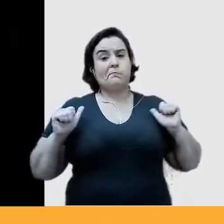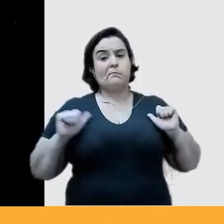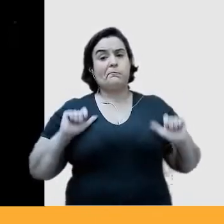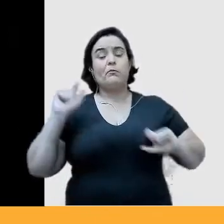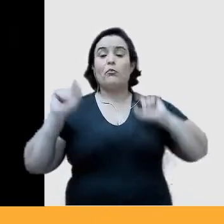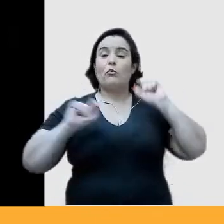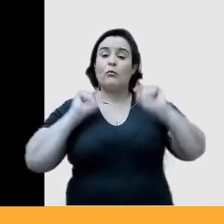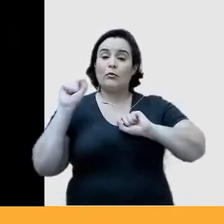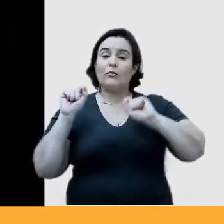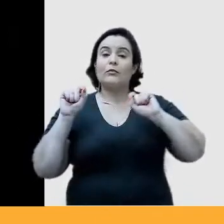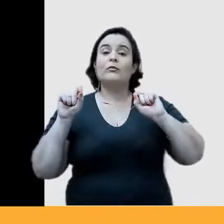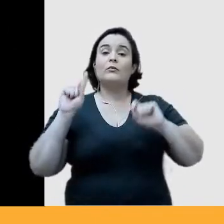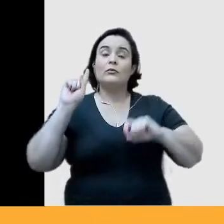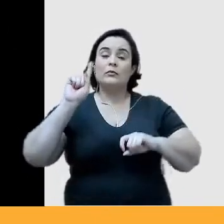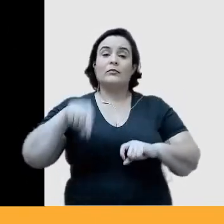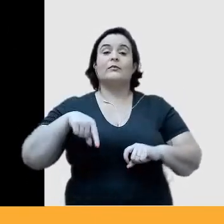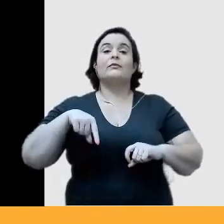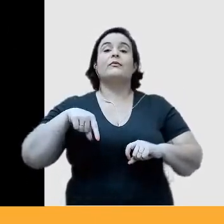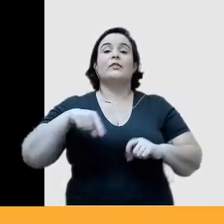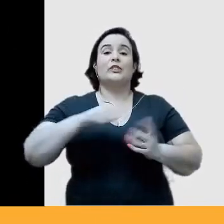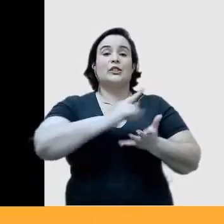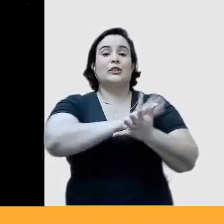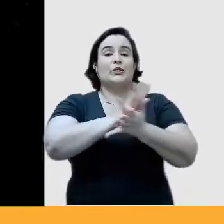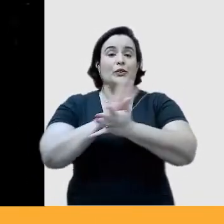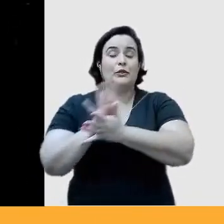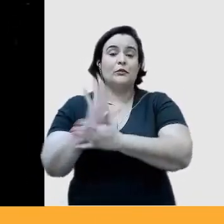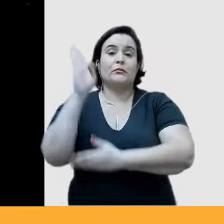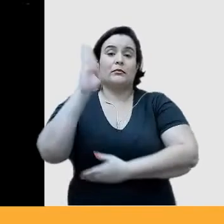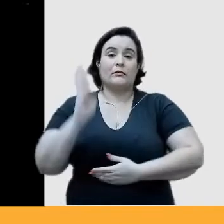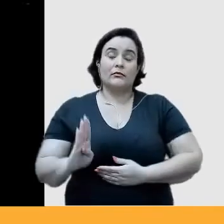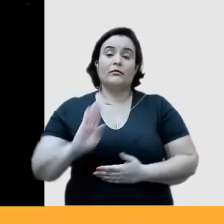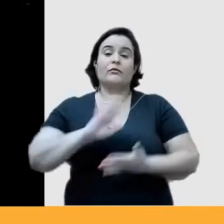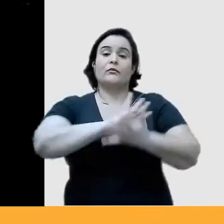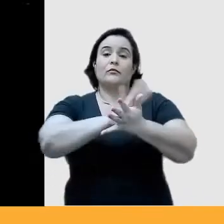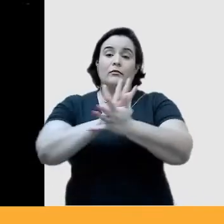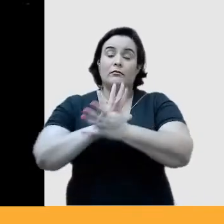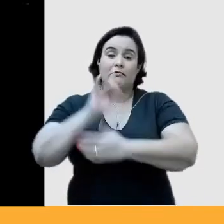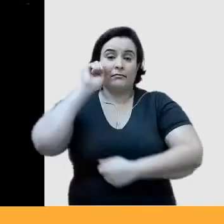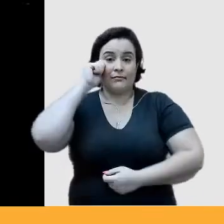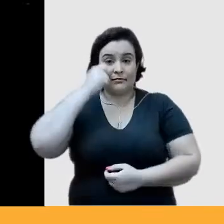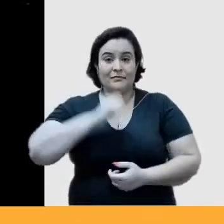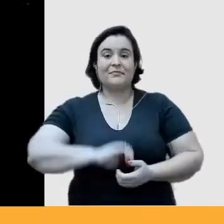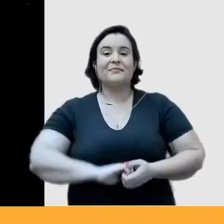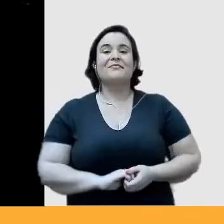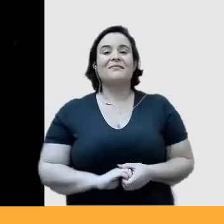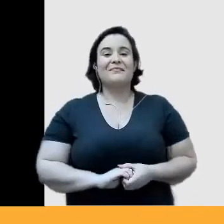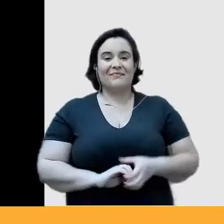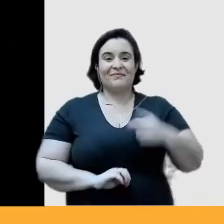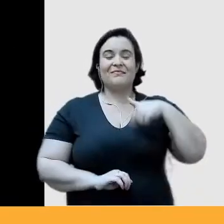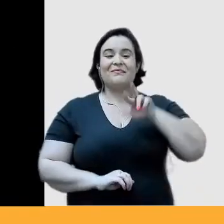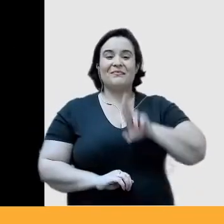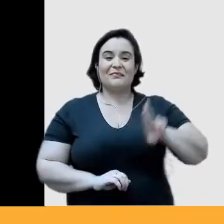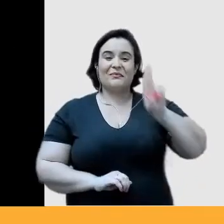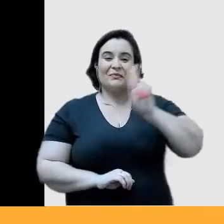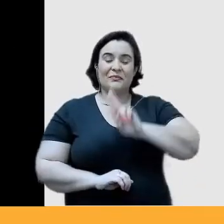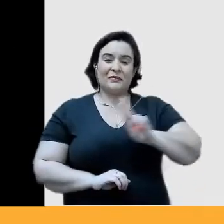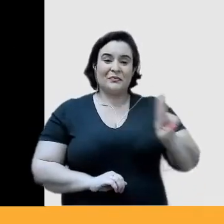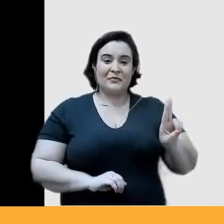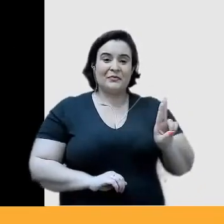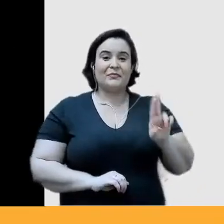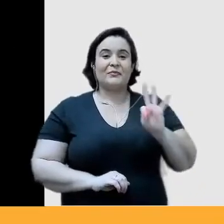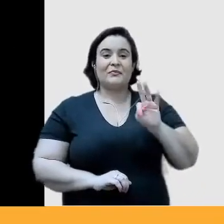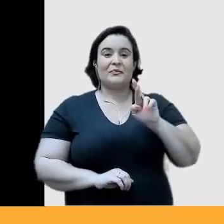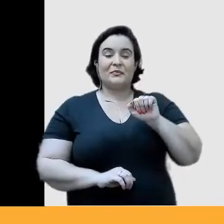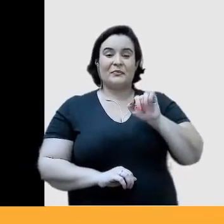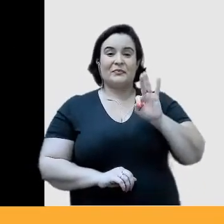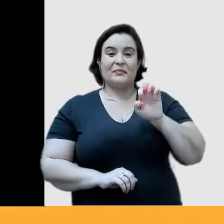genocídio brasileiro e tal genocídio negro e eu usei esse nome Tator